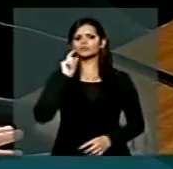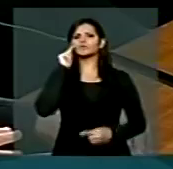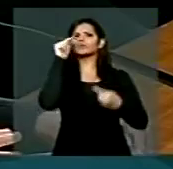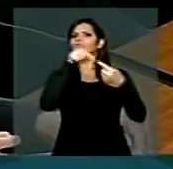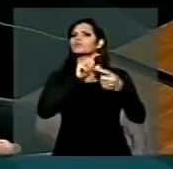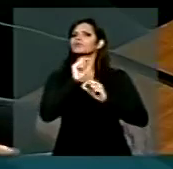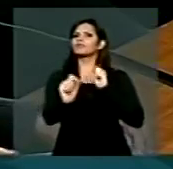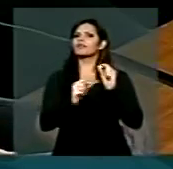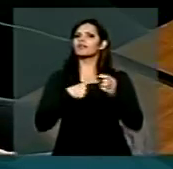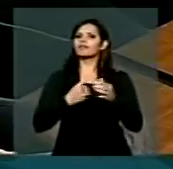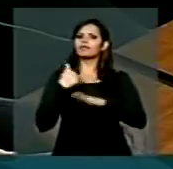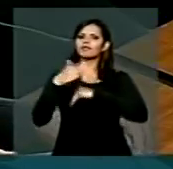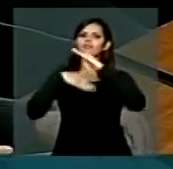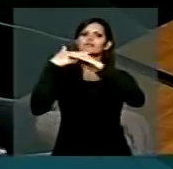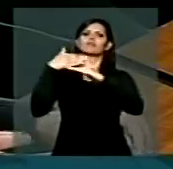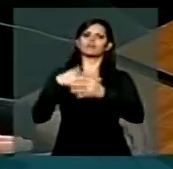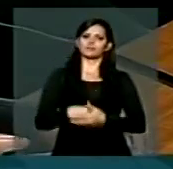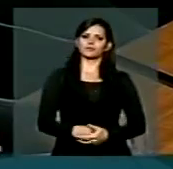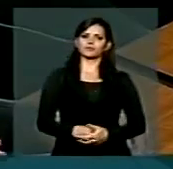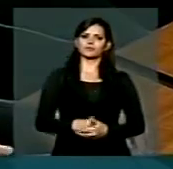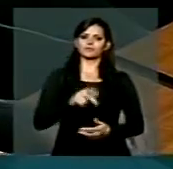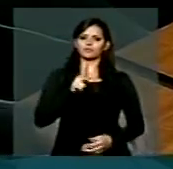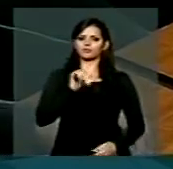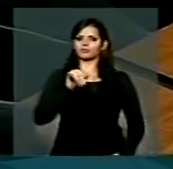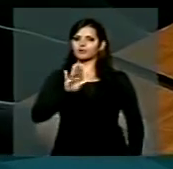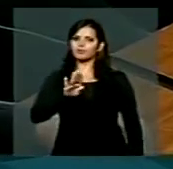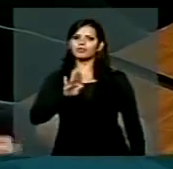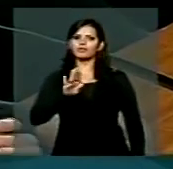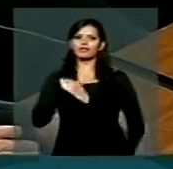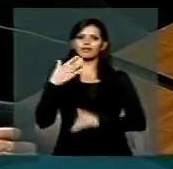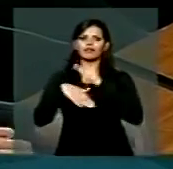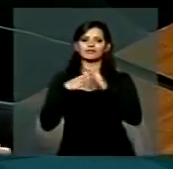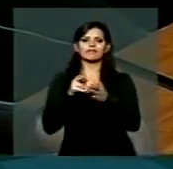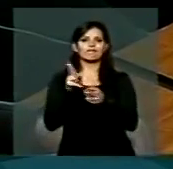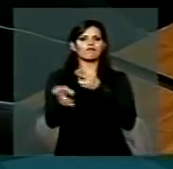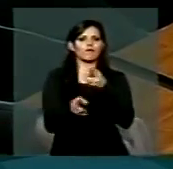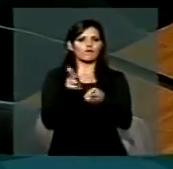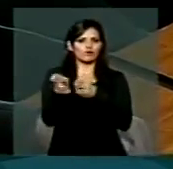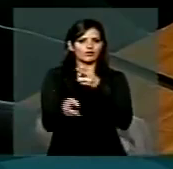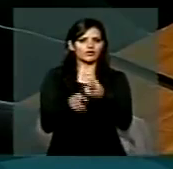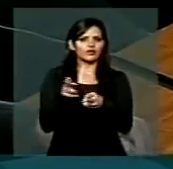o crescimento, com o nosso PIB, é a ferrovia,